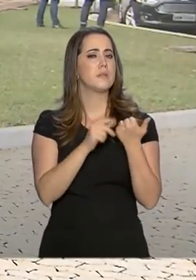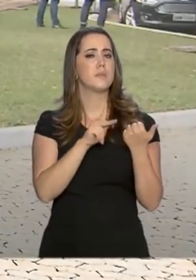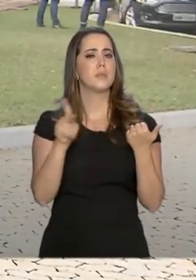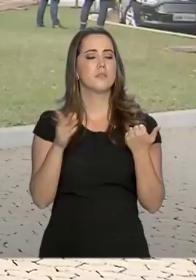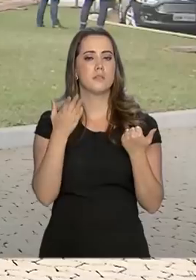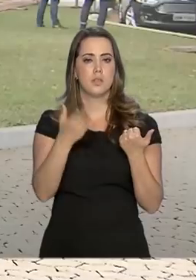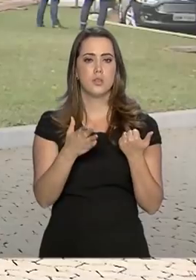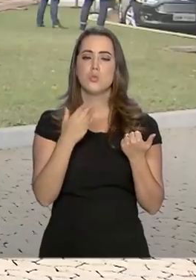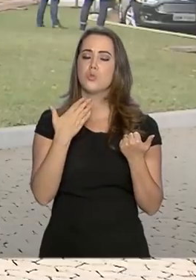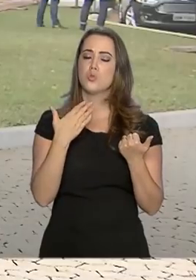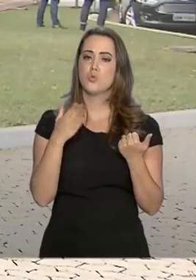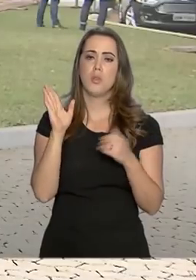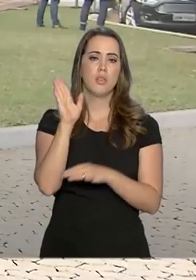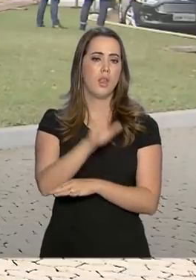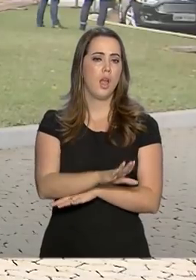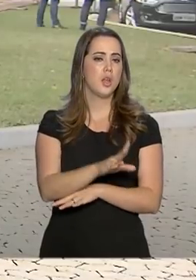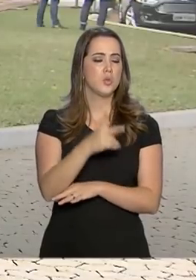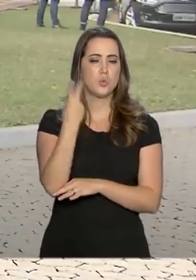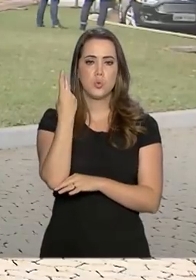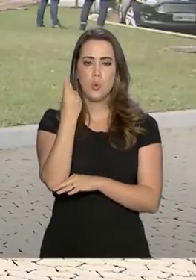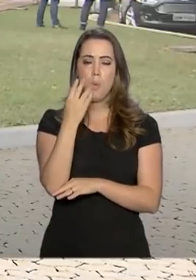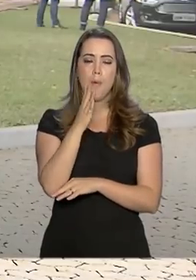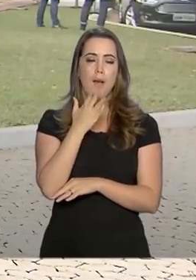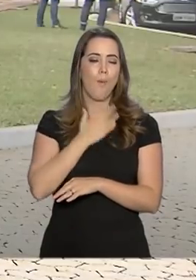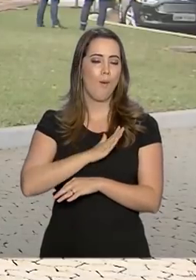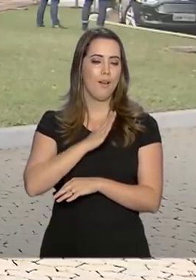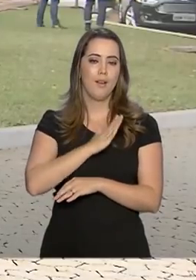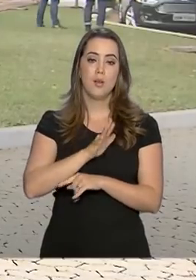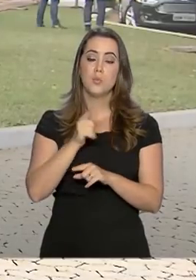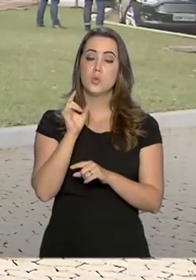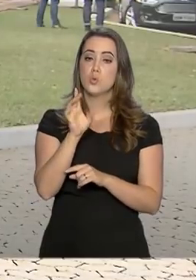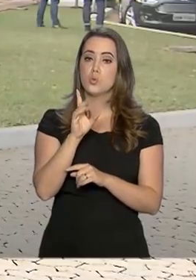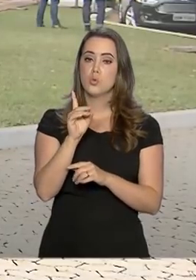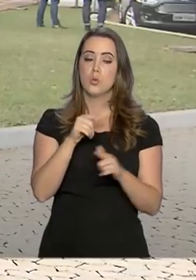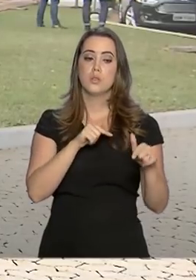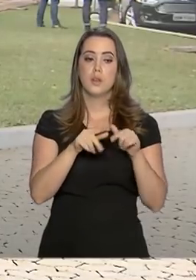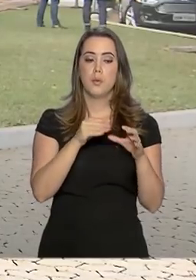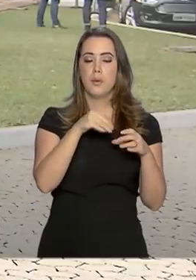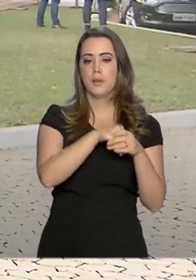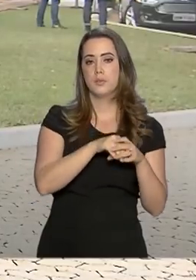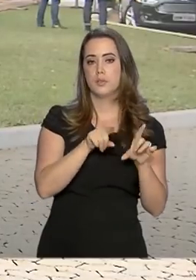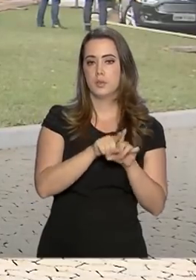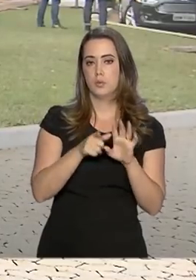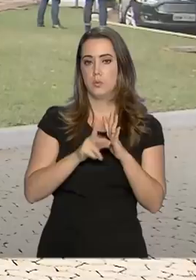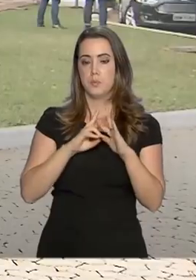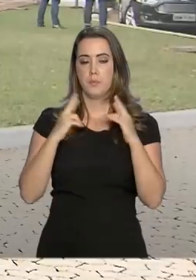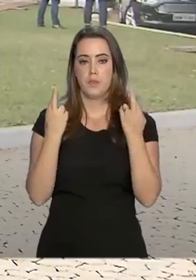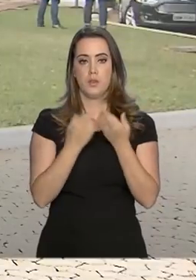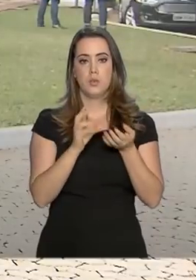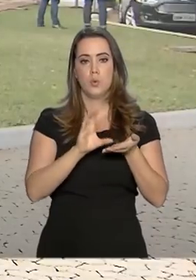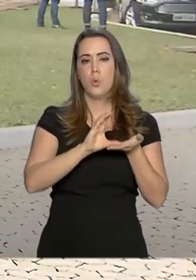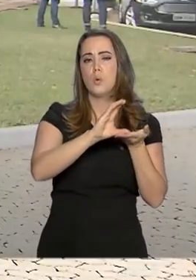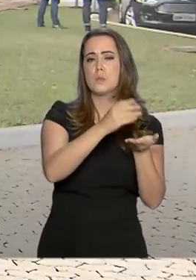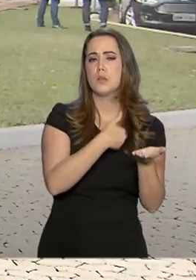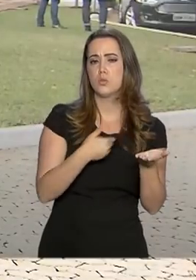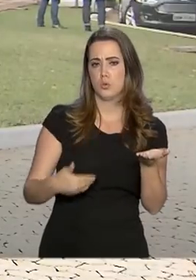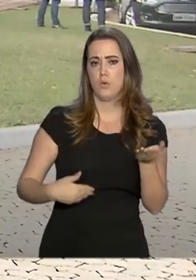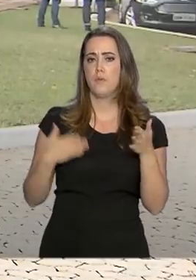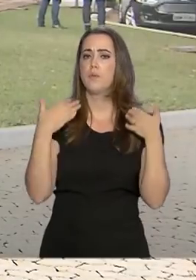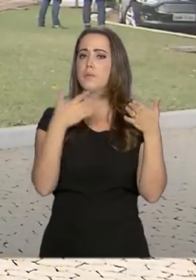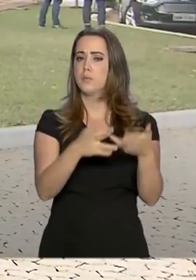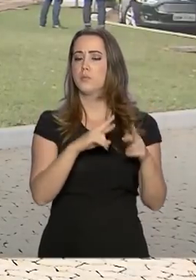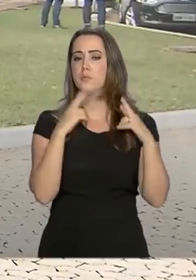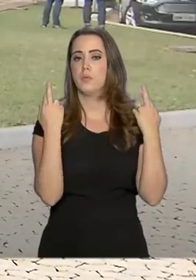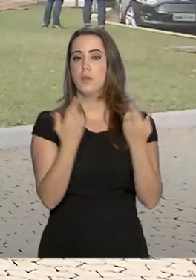agenda do vice-presidente Hamilton Mourão Apenas despachos internos mais cedo Ele participou desta reunião do Conselho de Governo Essa reunião de vários